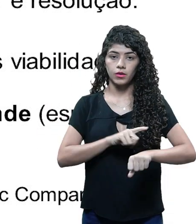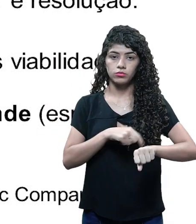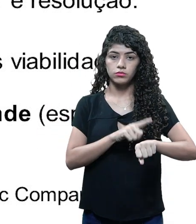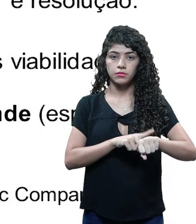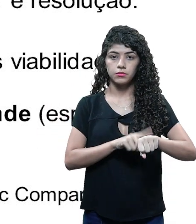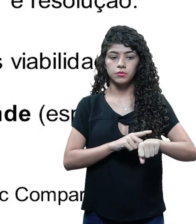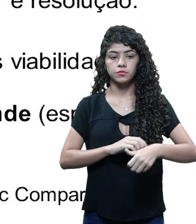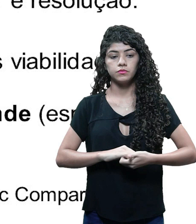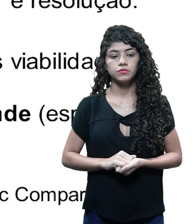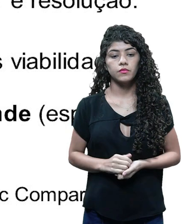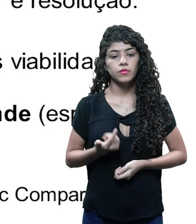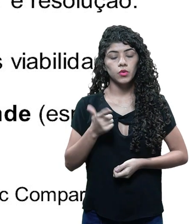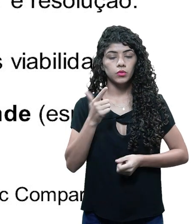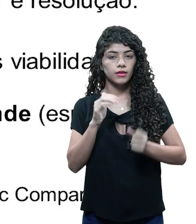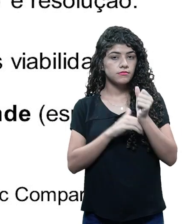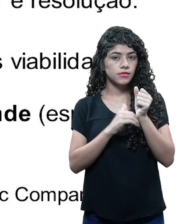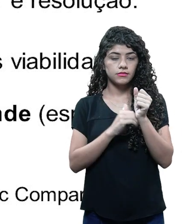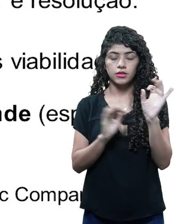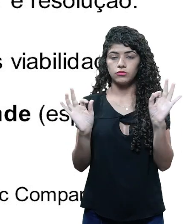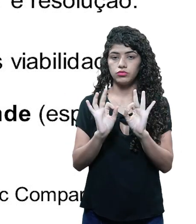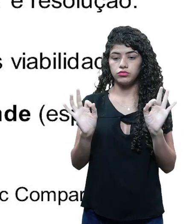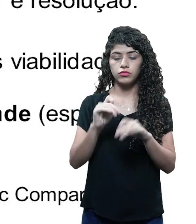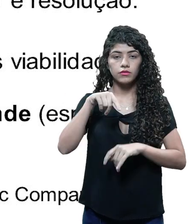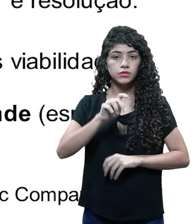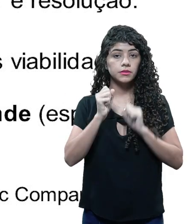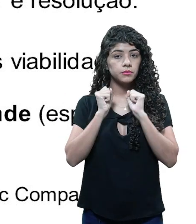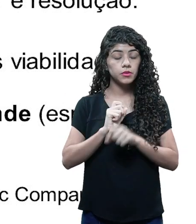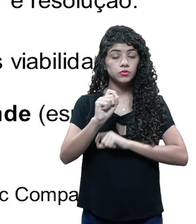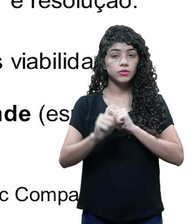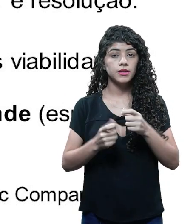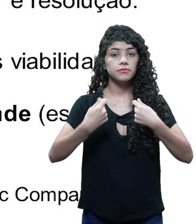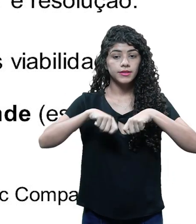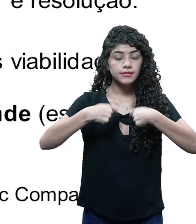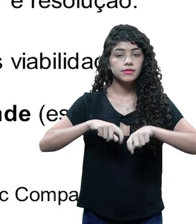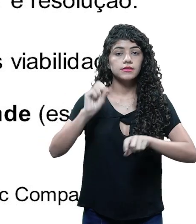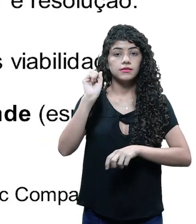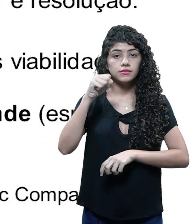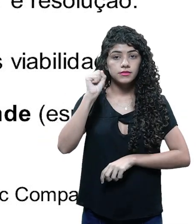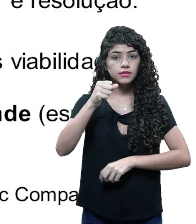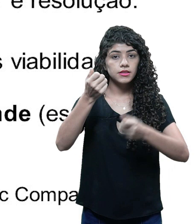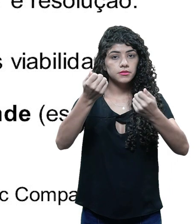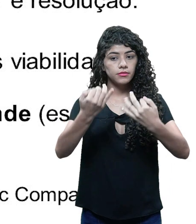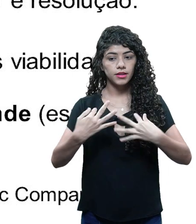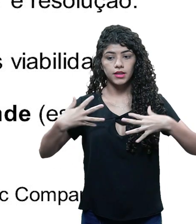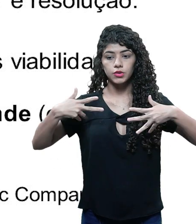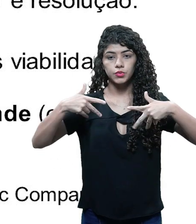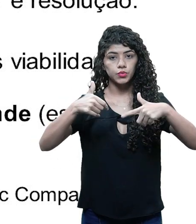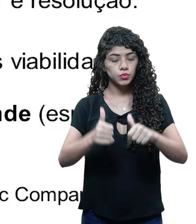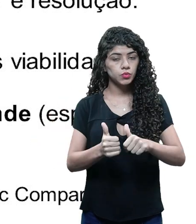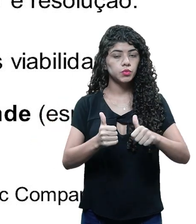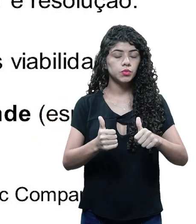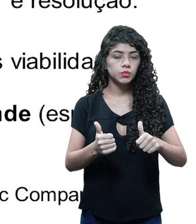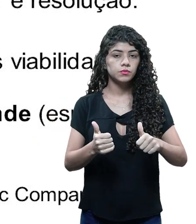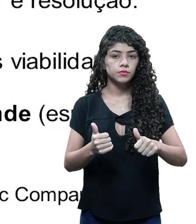temporalidade. Não há segredos no argumento. Você pode e deve já falar tudo